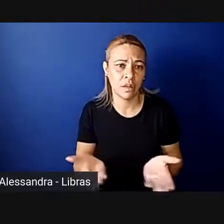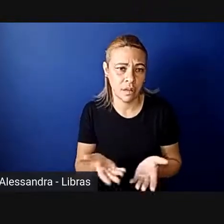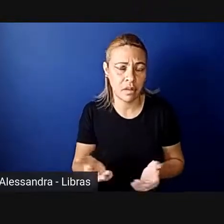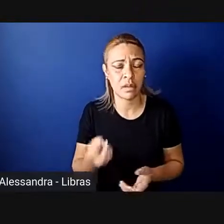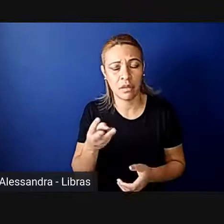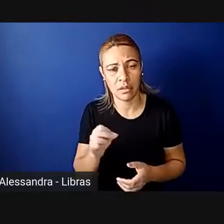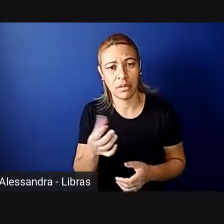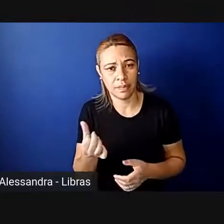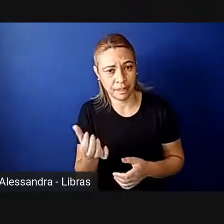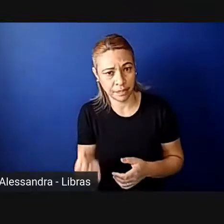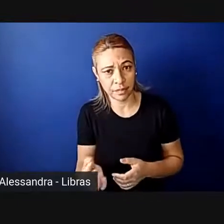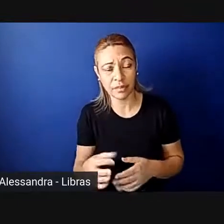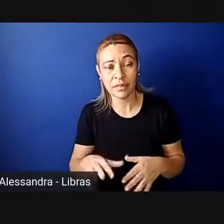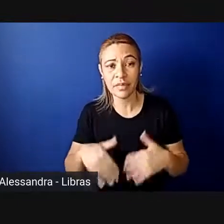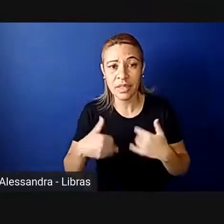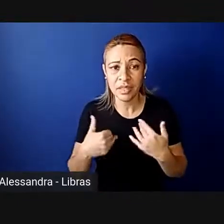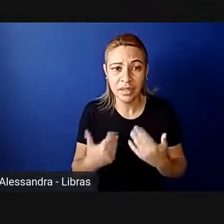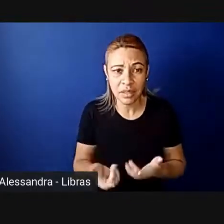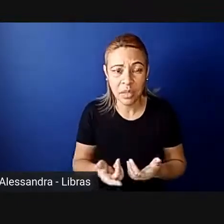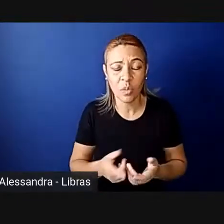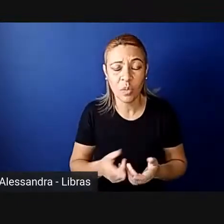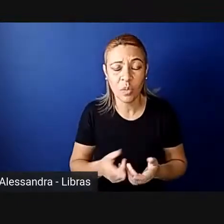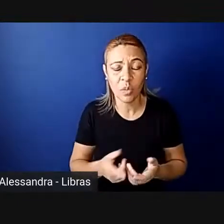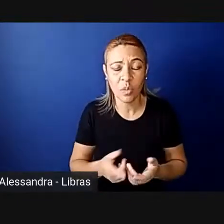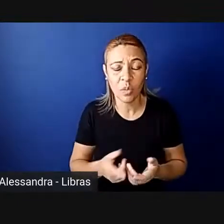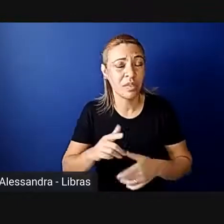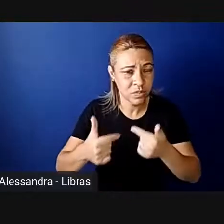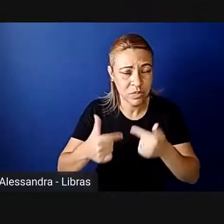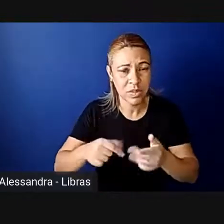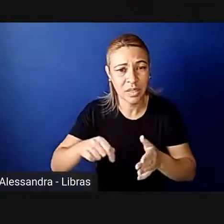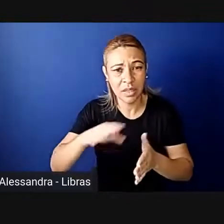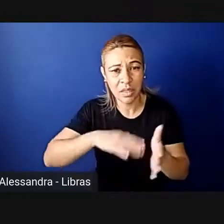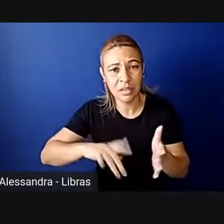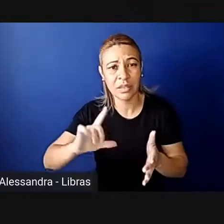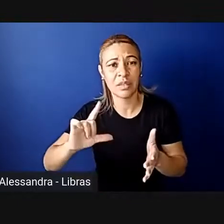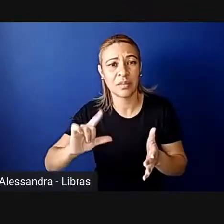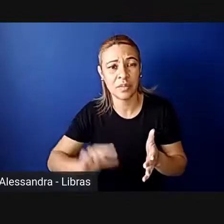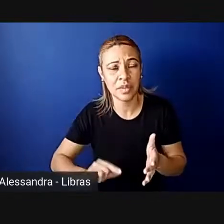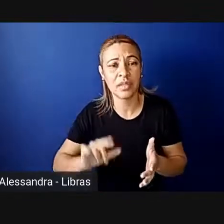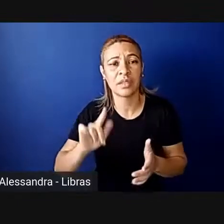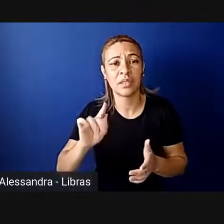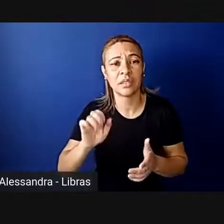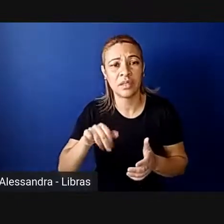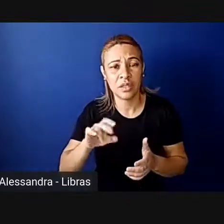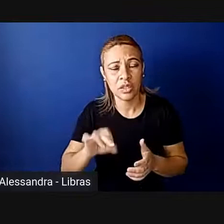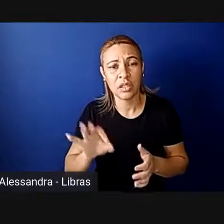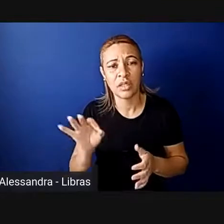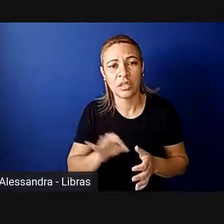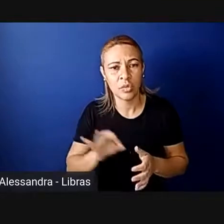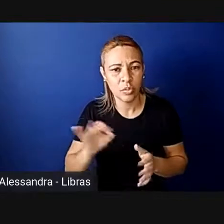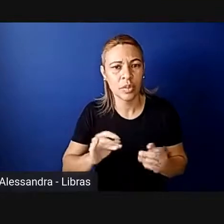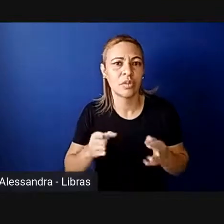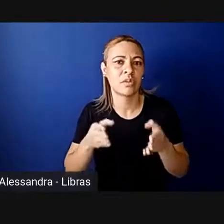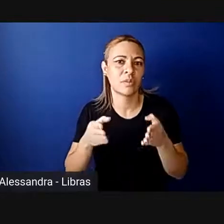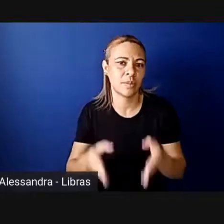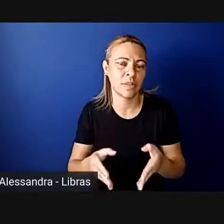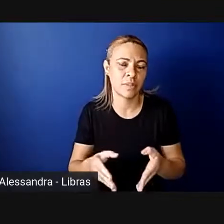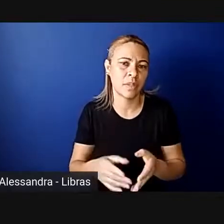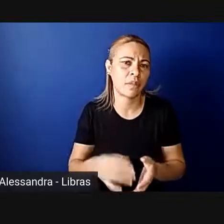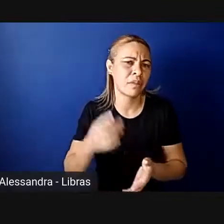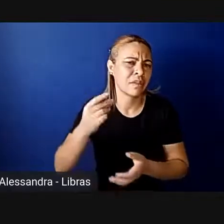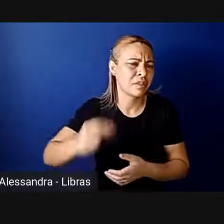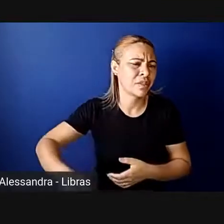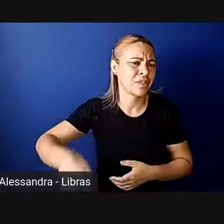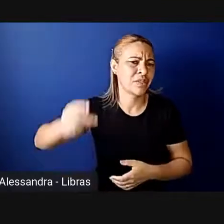Então, a gente patinando dentro dessa pequena minoria de gênero, de percentual, de participação, desde antes